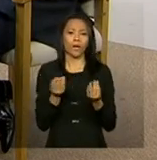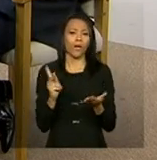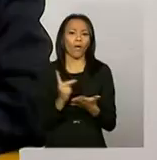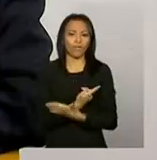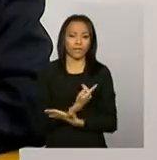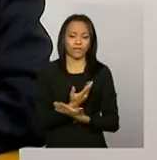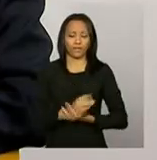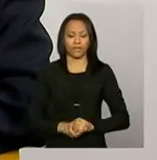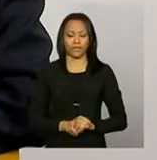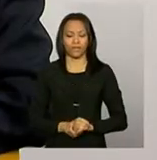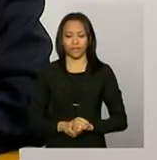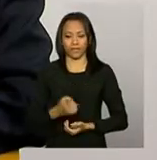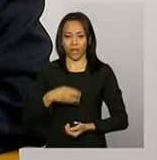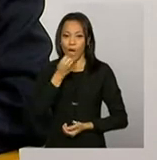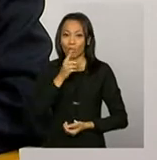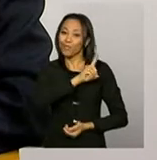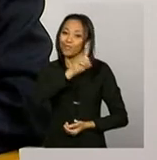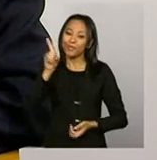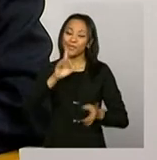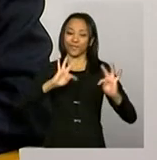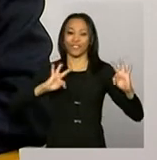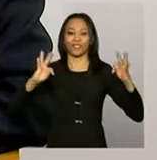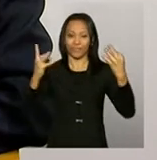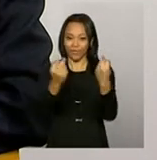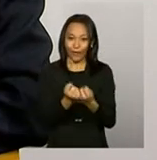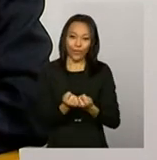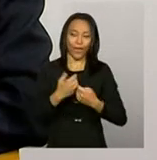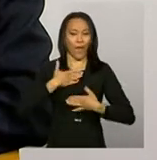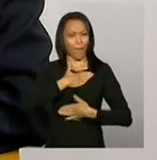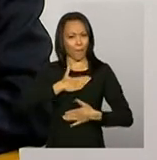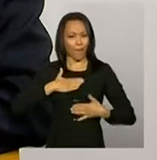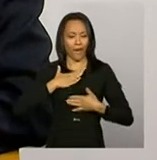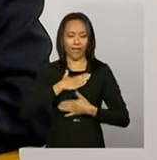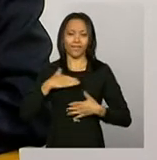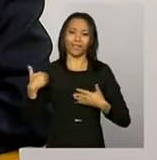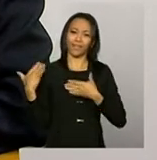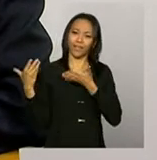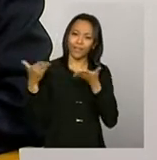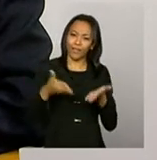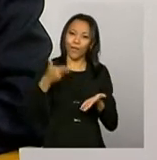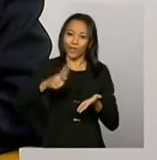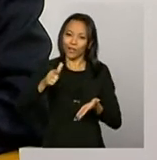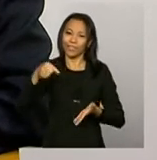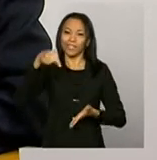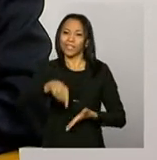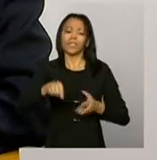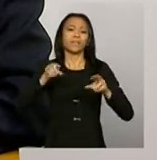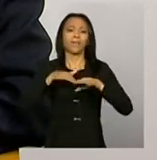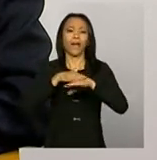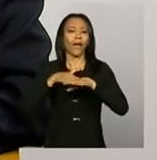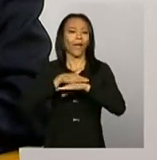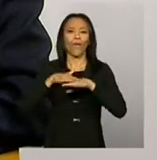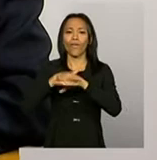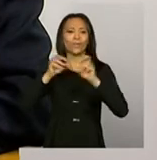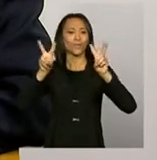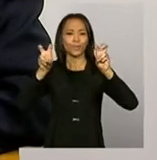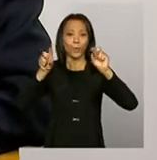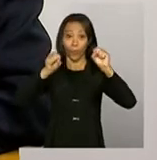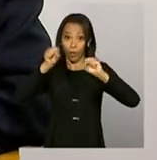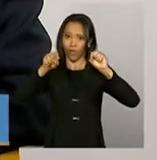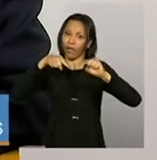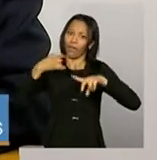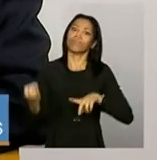Bom dia a todos. É um prazer muito grande estar novamente aqui para falar desse assunto, que é extremamente